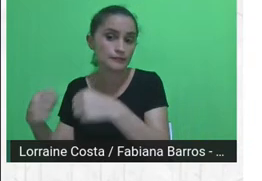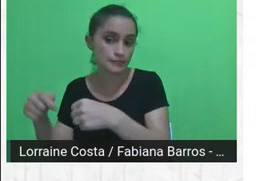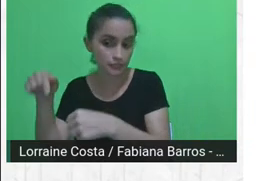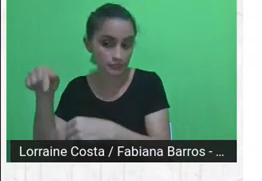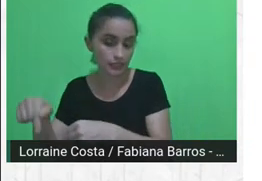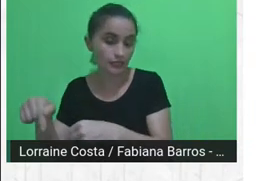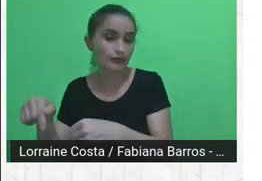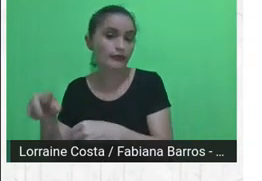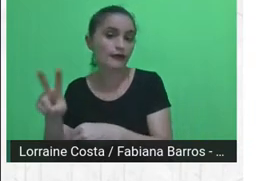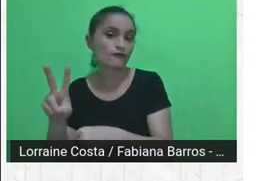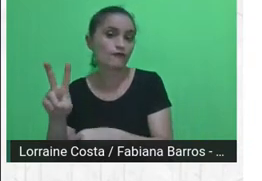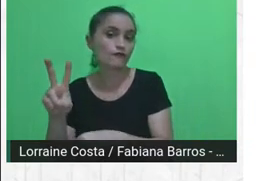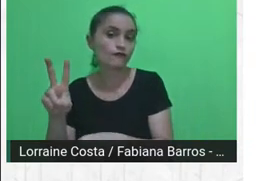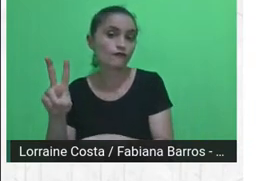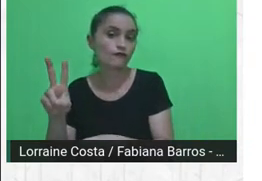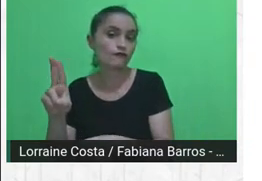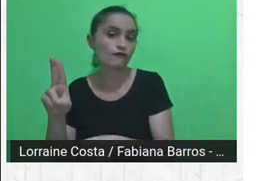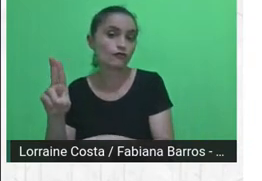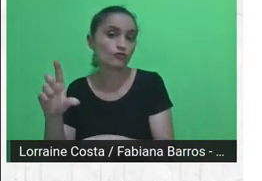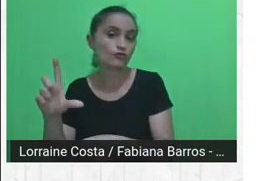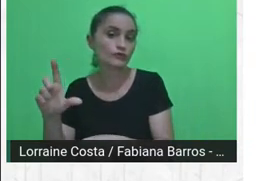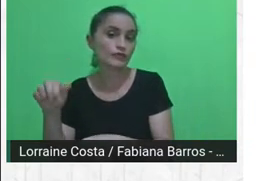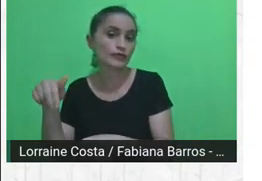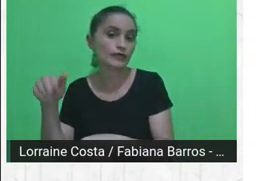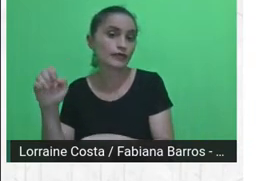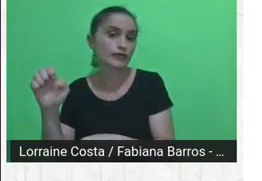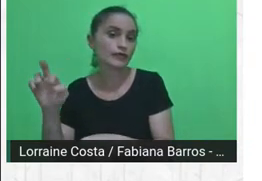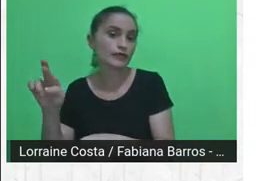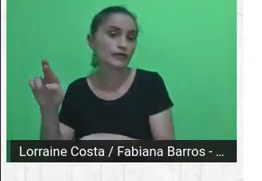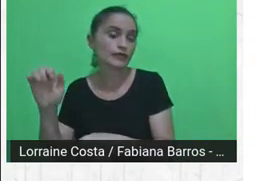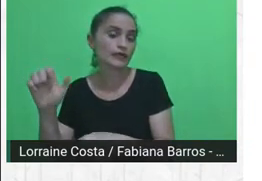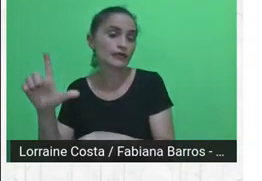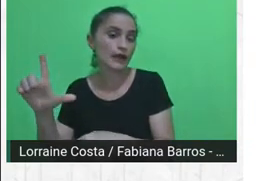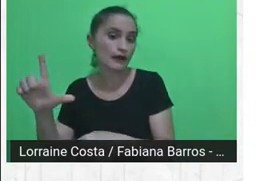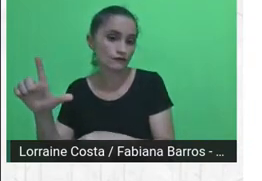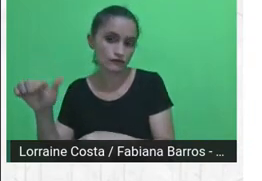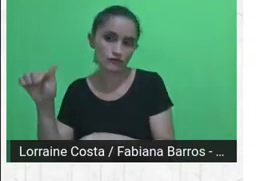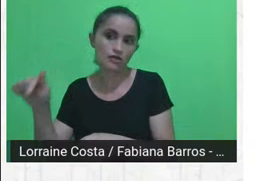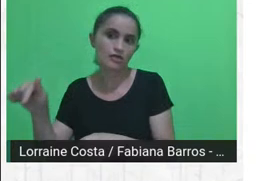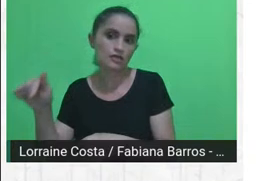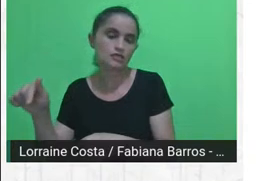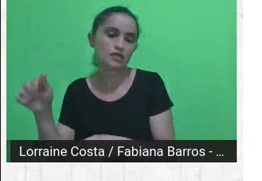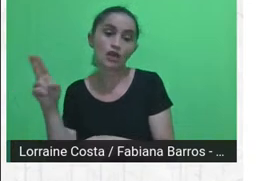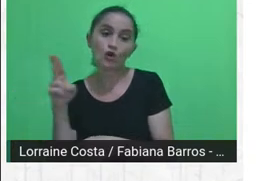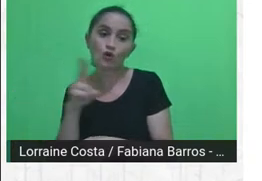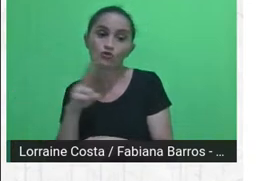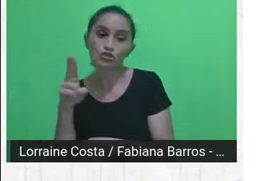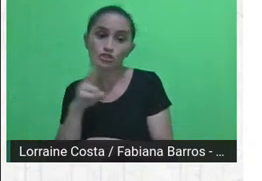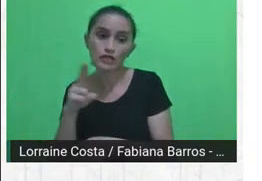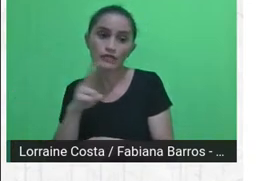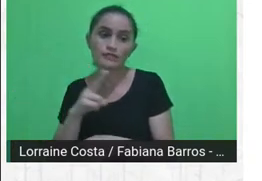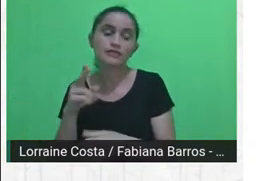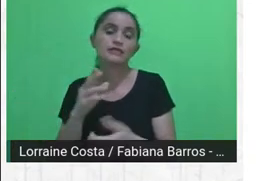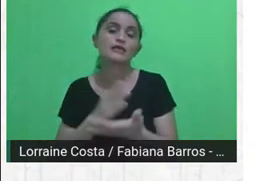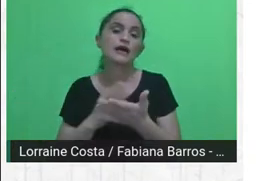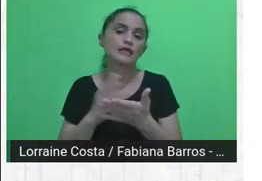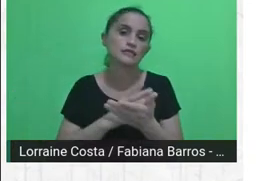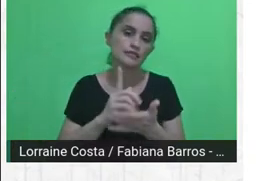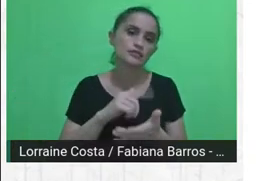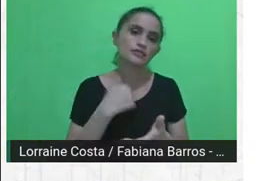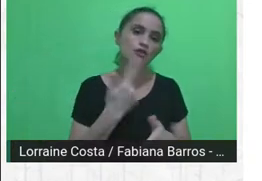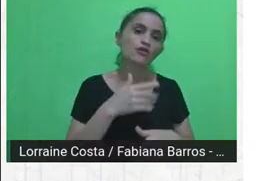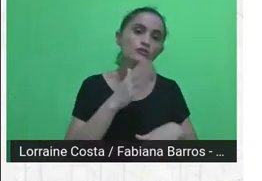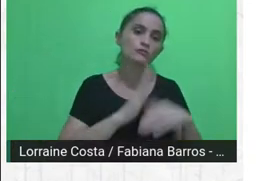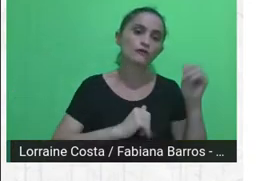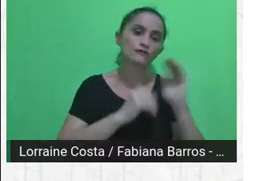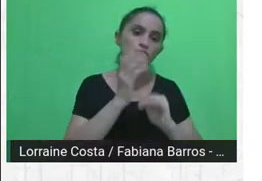mais rápido e muito mais urgente que o nosso tempo. Essa questão do tempo é outra questão que eu acho que é